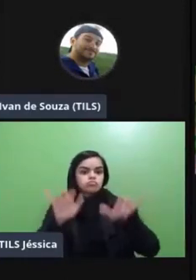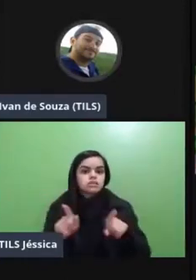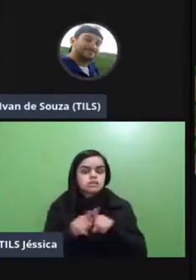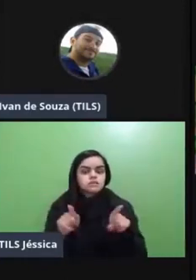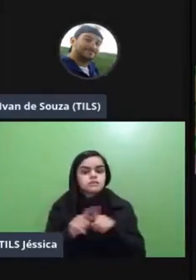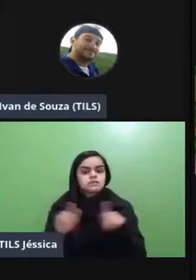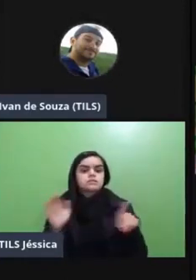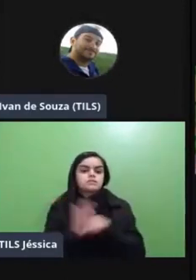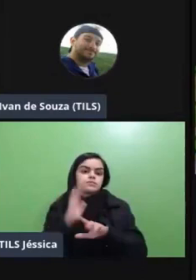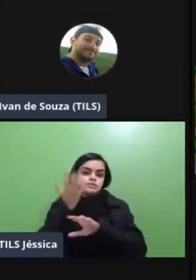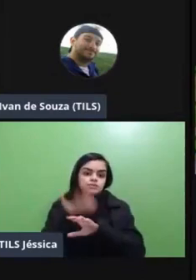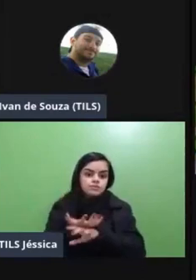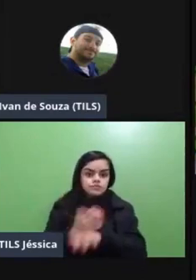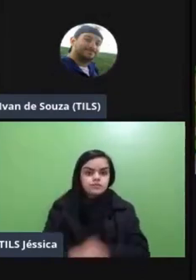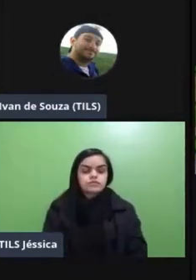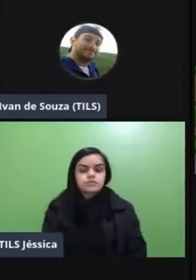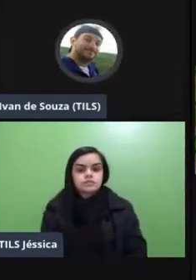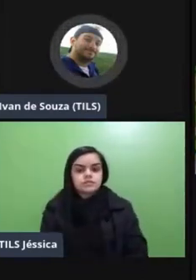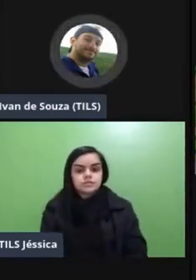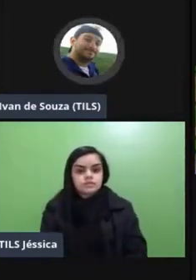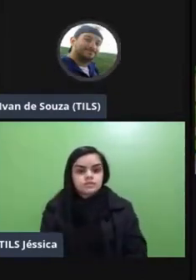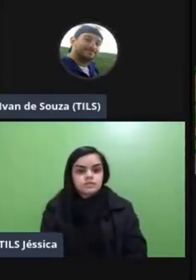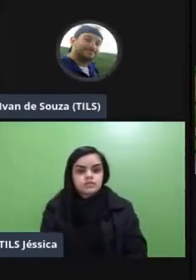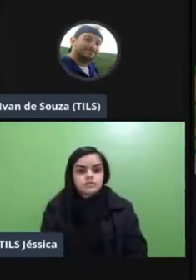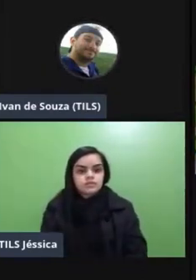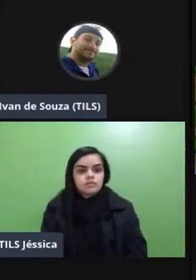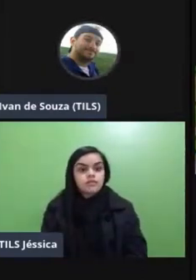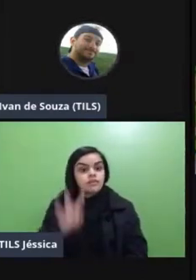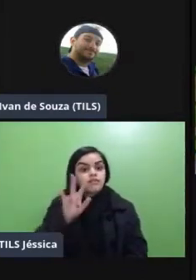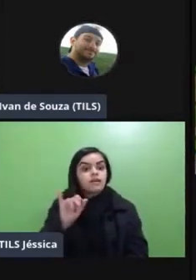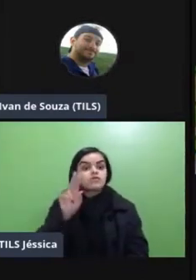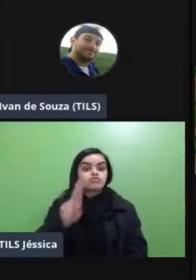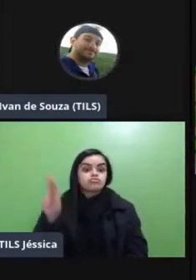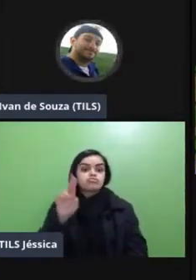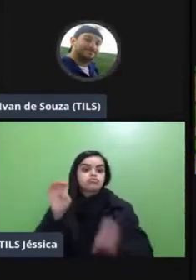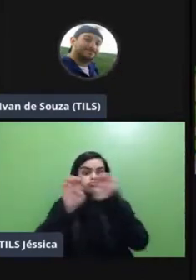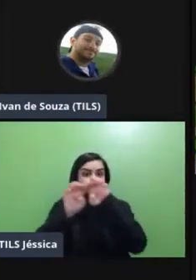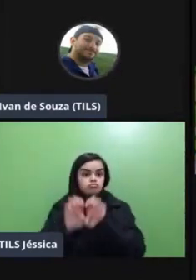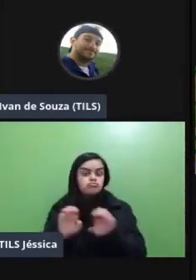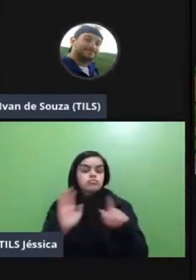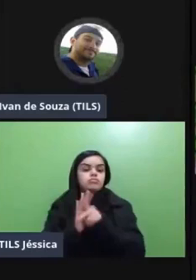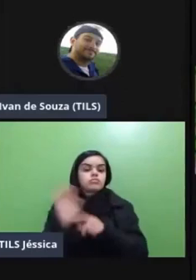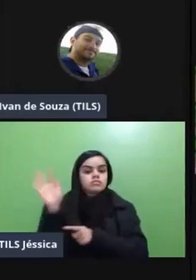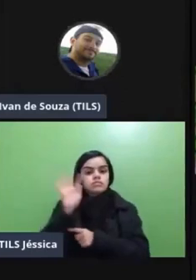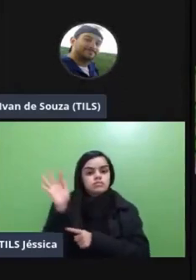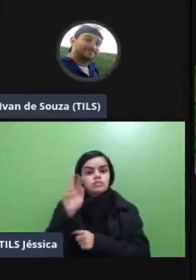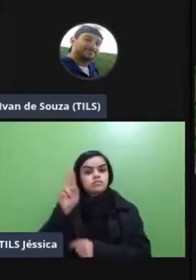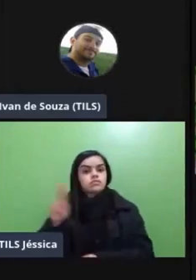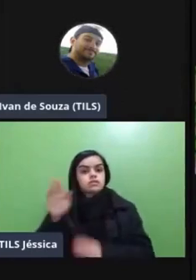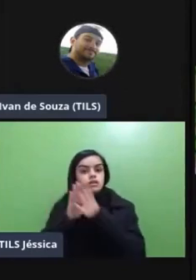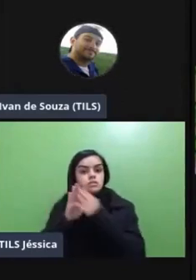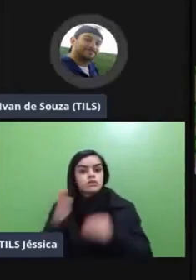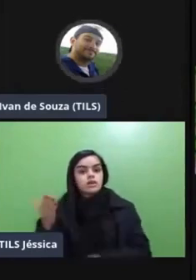da disciplina eu digo né e aí vou usar toda a estrutura do campus eu tenho também a ideia de usar o modelo virtual